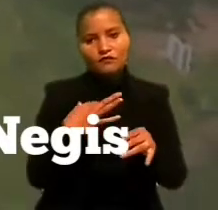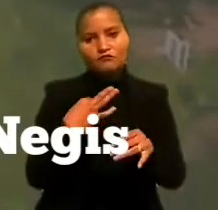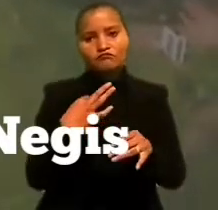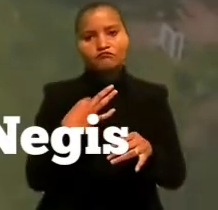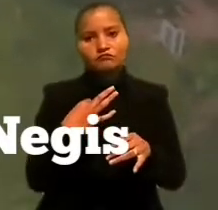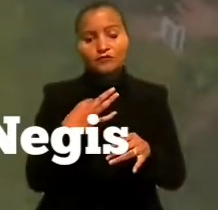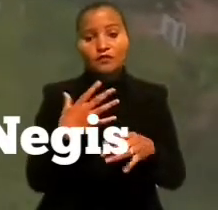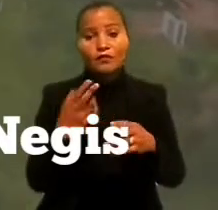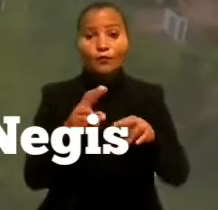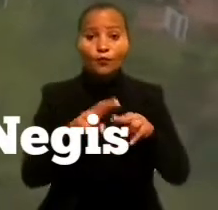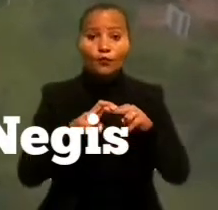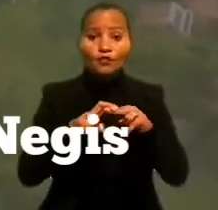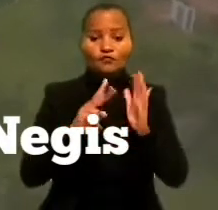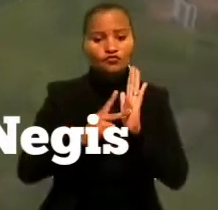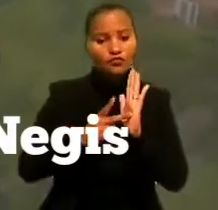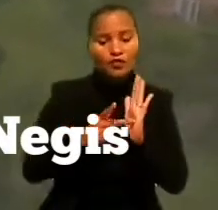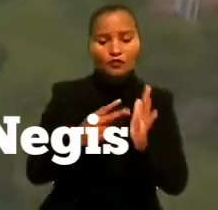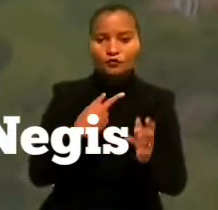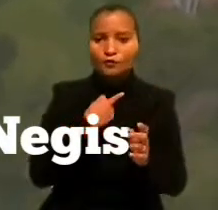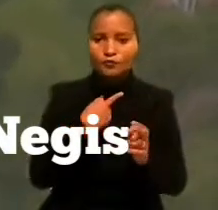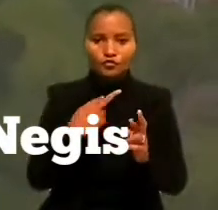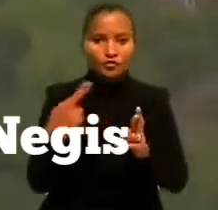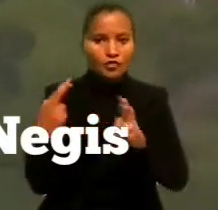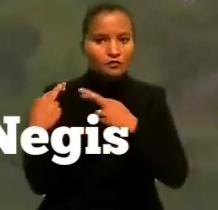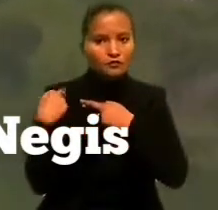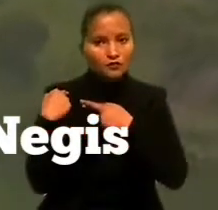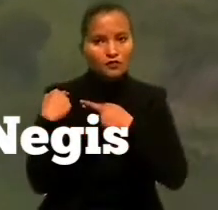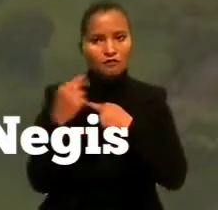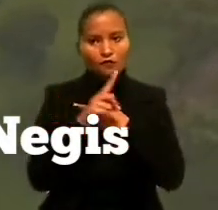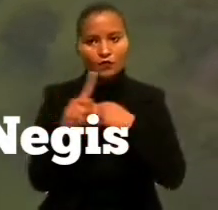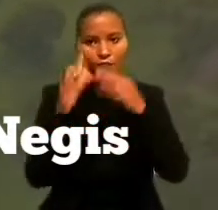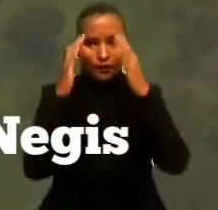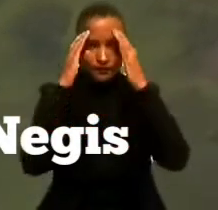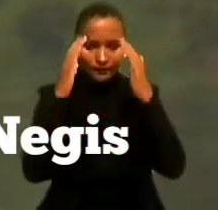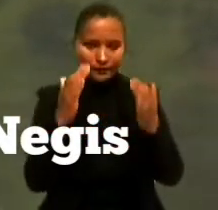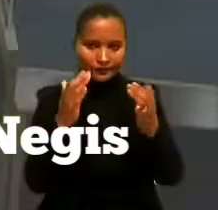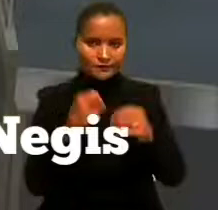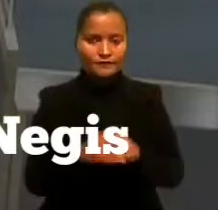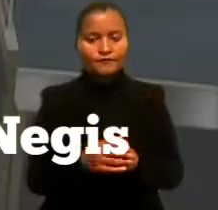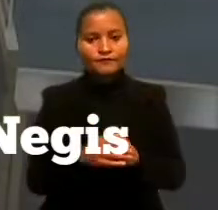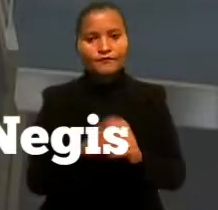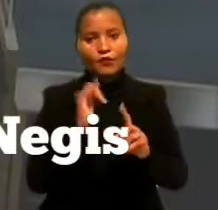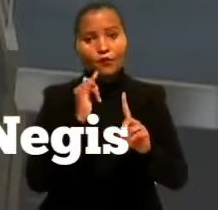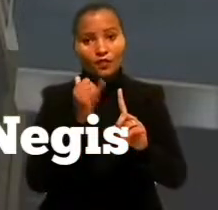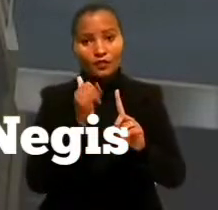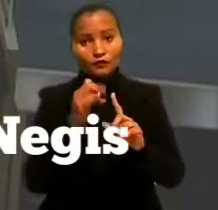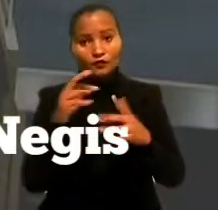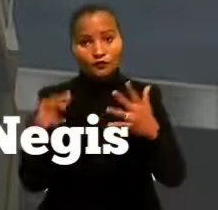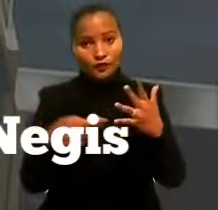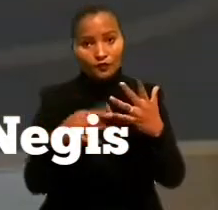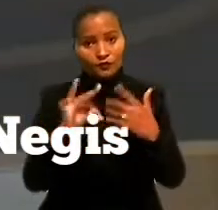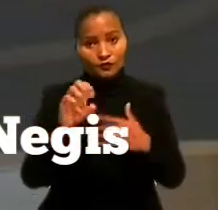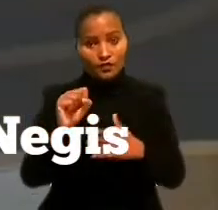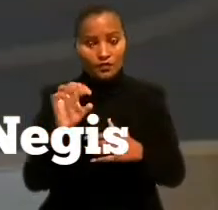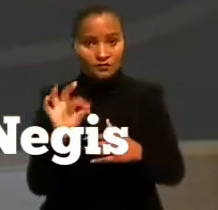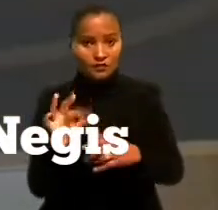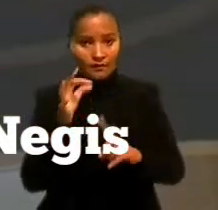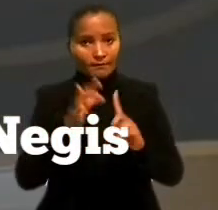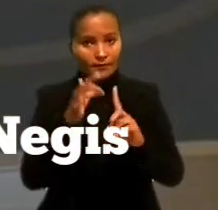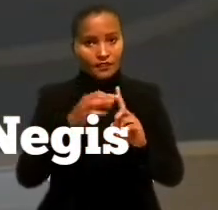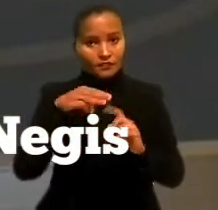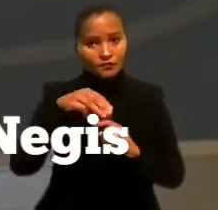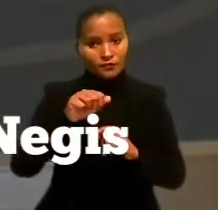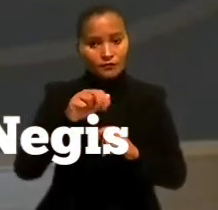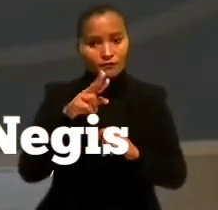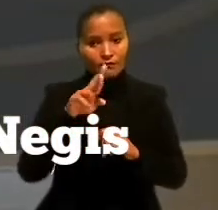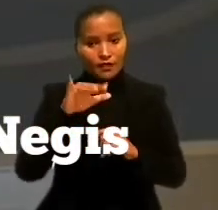entidade não poderia ser responsabilizada pelo descumprimento da decisão judicial. O relator do recurso no TST, ministro